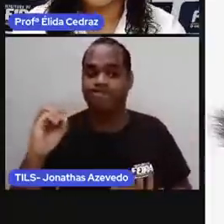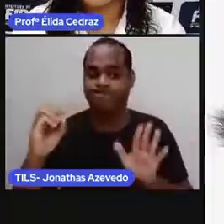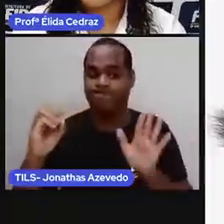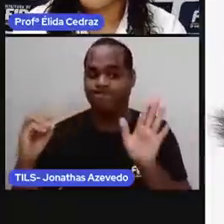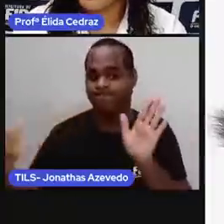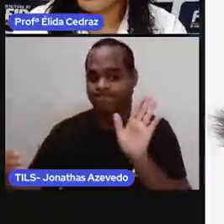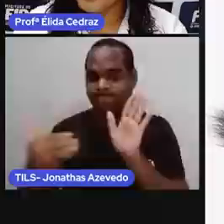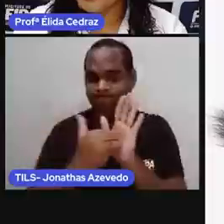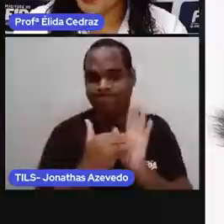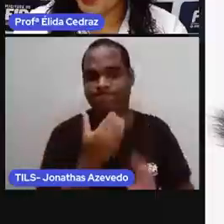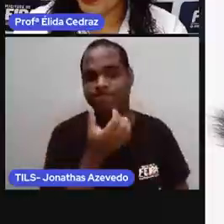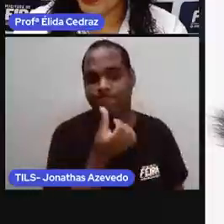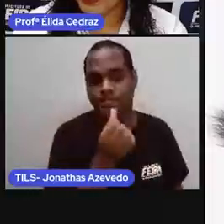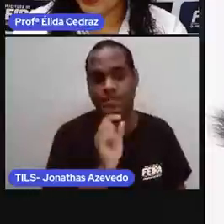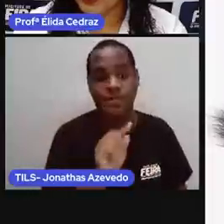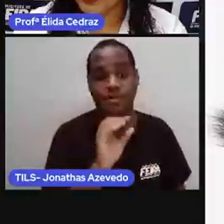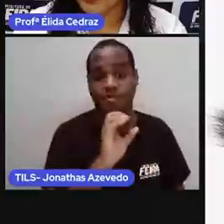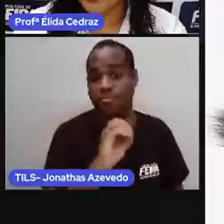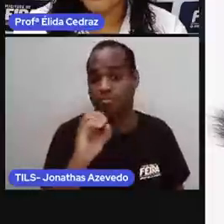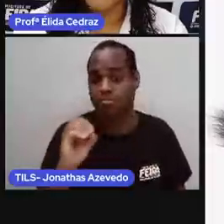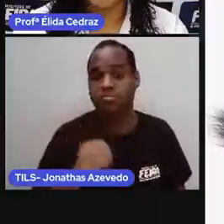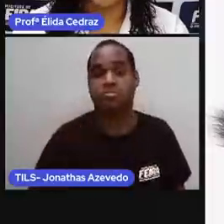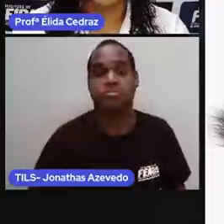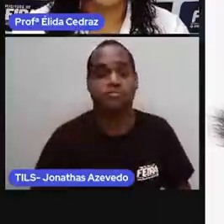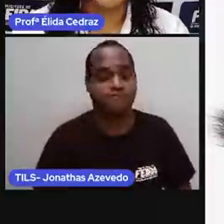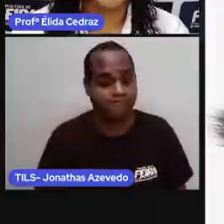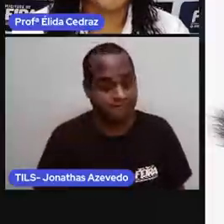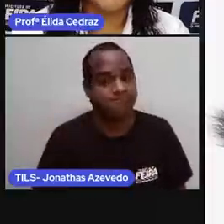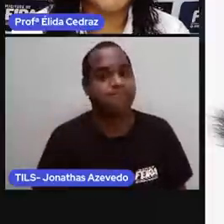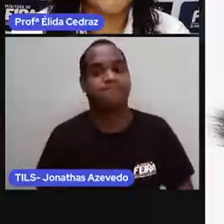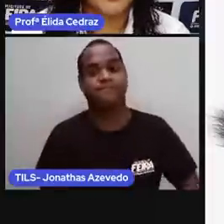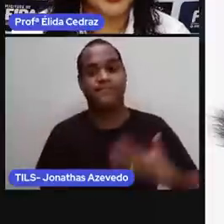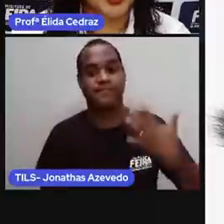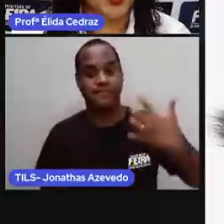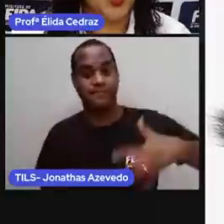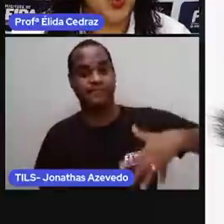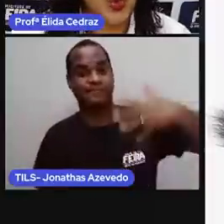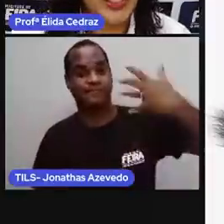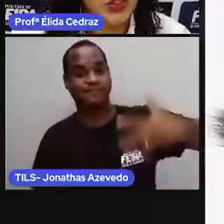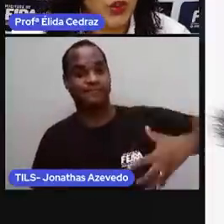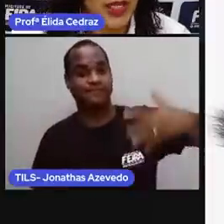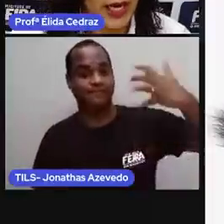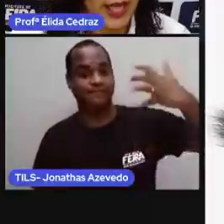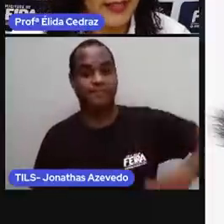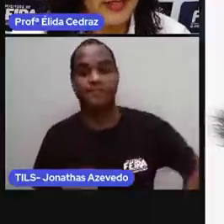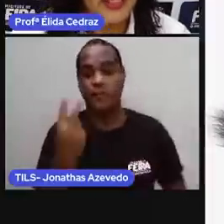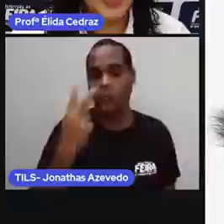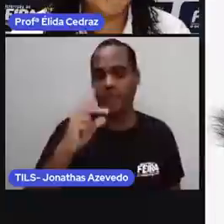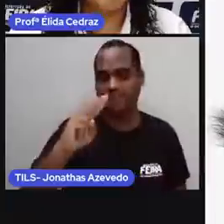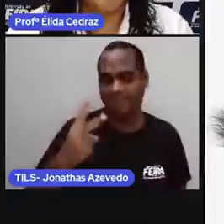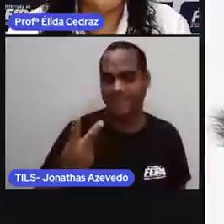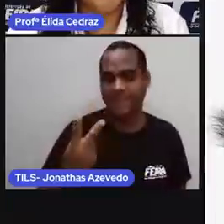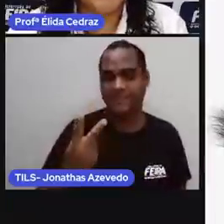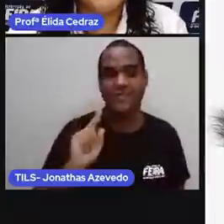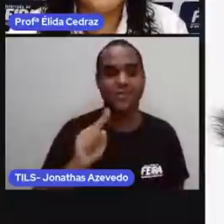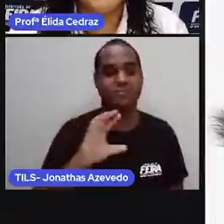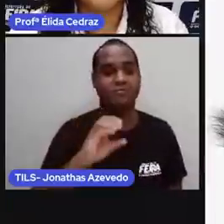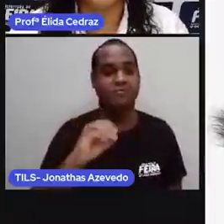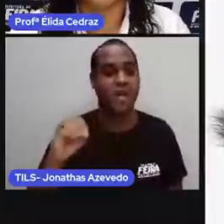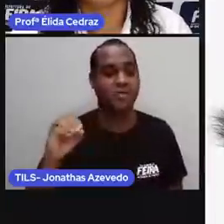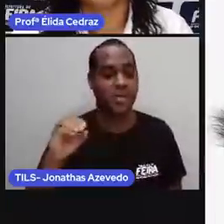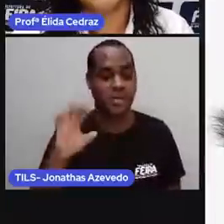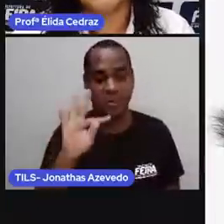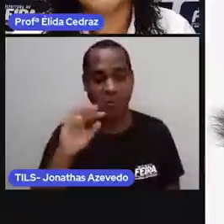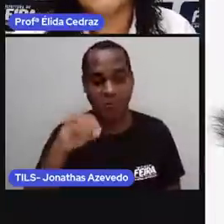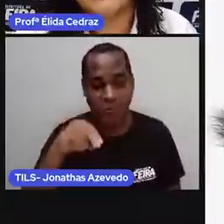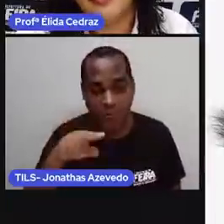a seis mil quilos. Ele pesa mais de duas toneladas e pode pesar